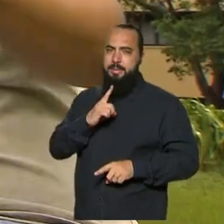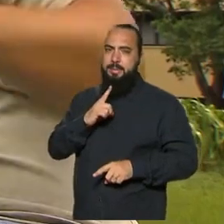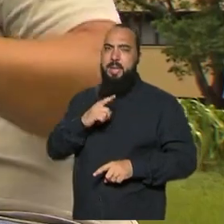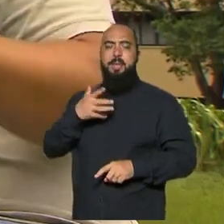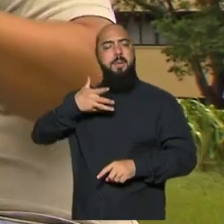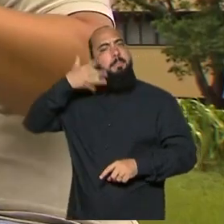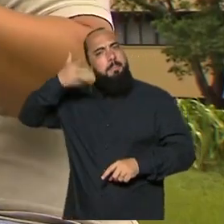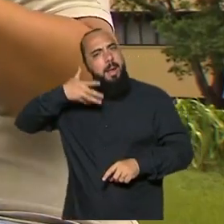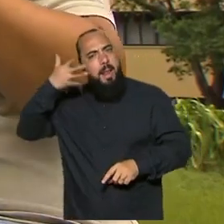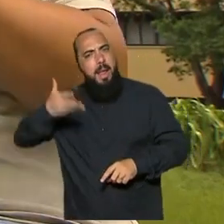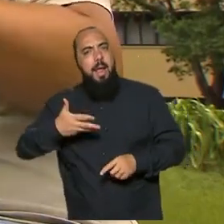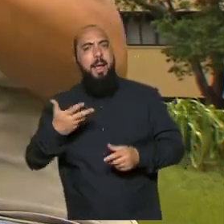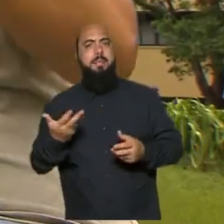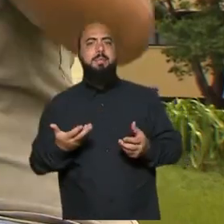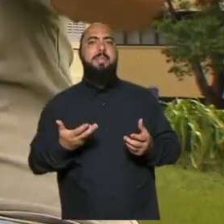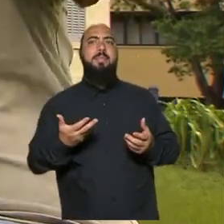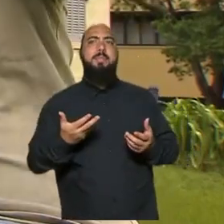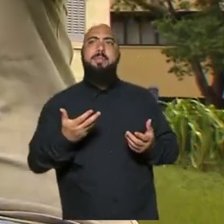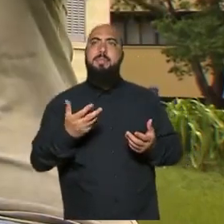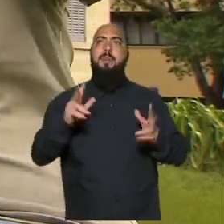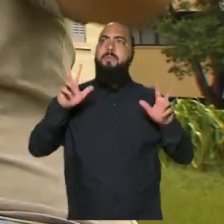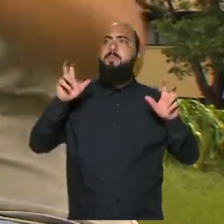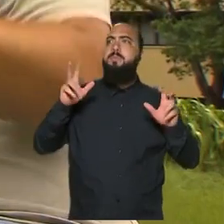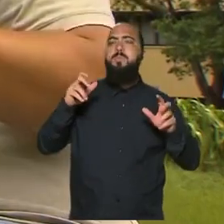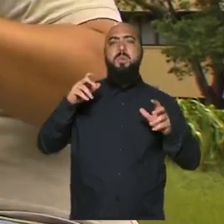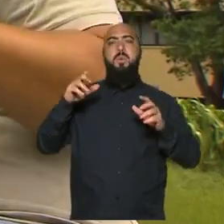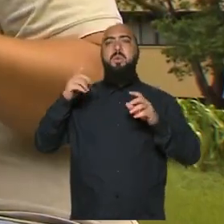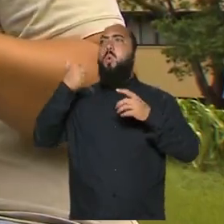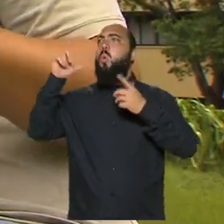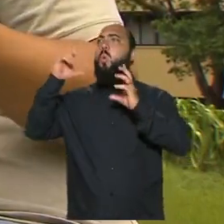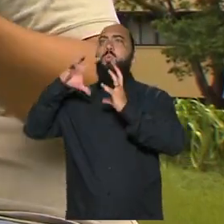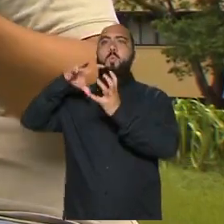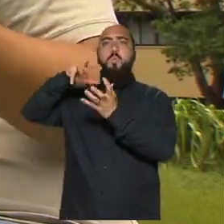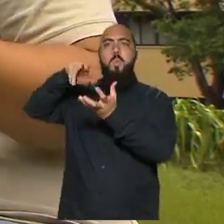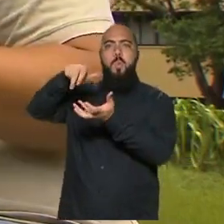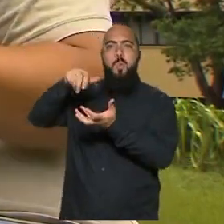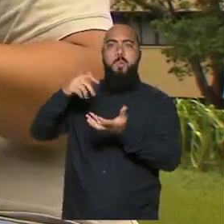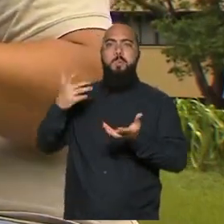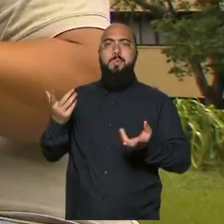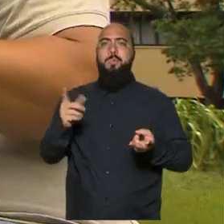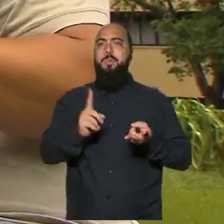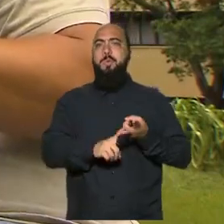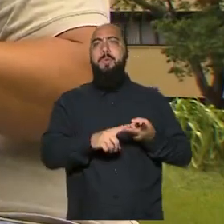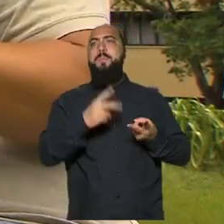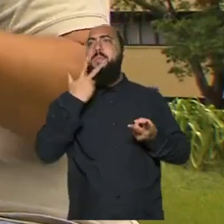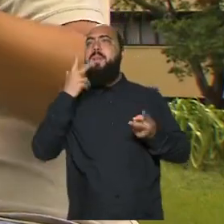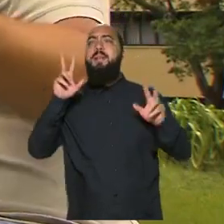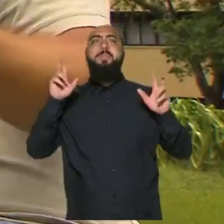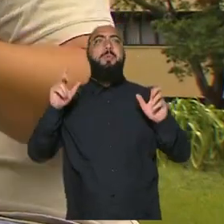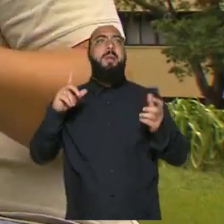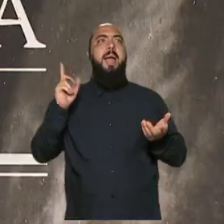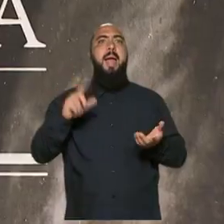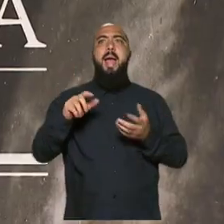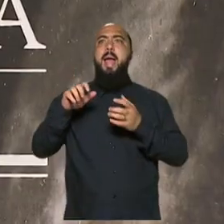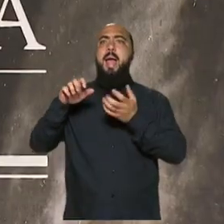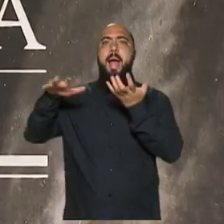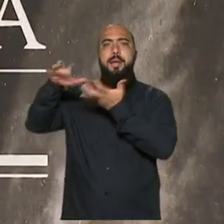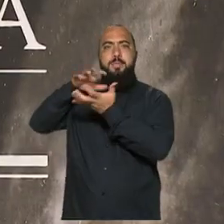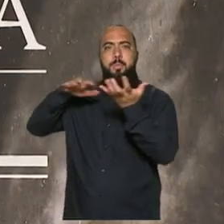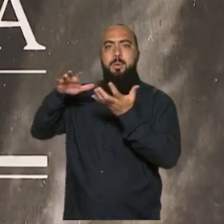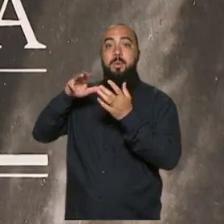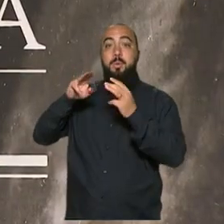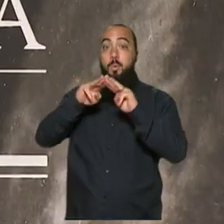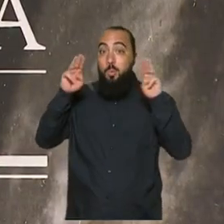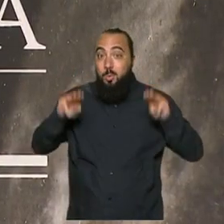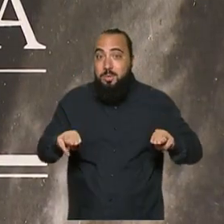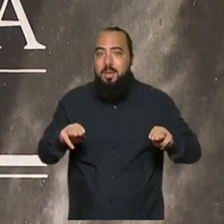nossas palestras, que aí você vai falar de exoplaneta, vai falar de etnoastronomia. O museu tem essa